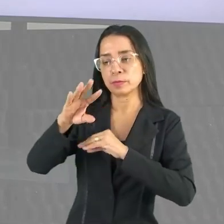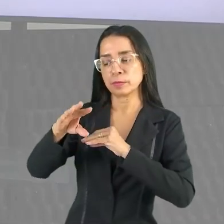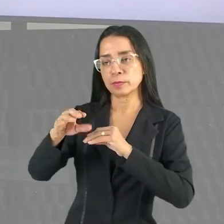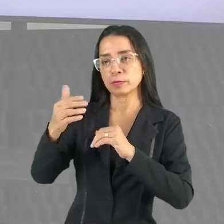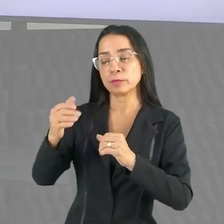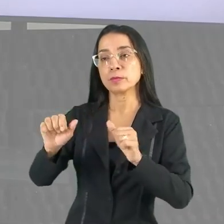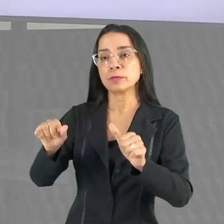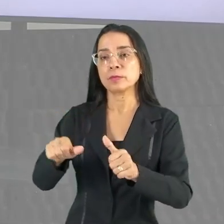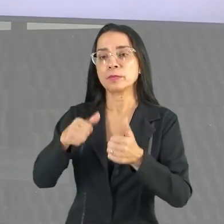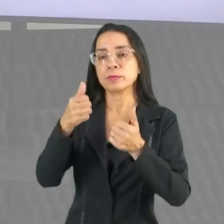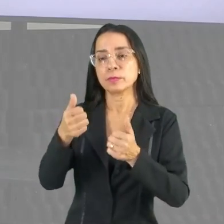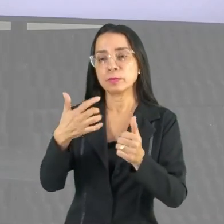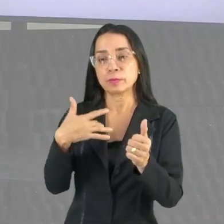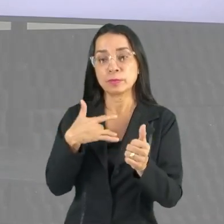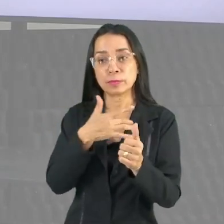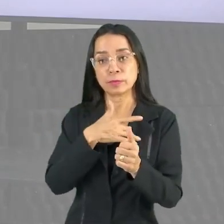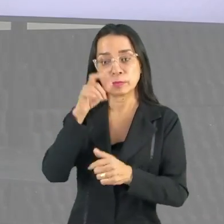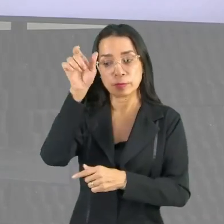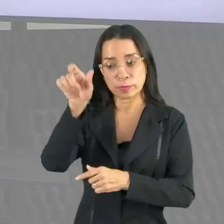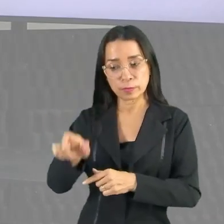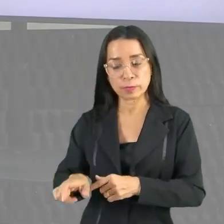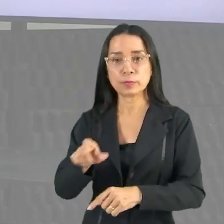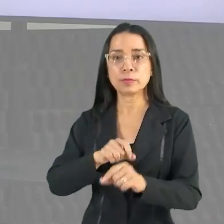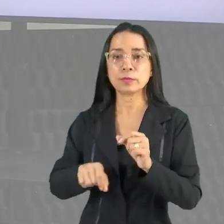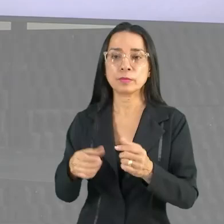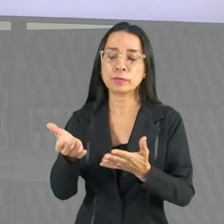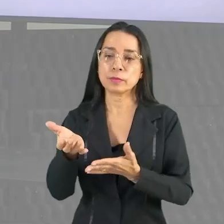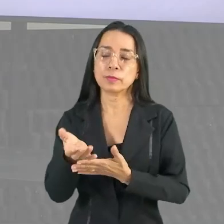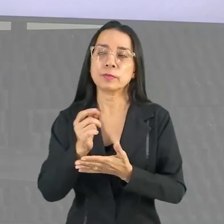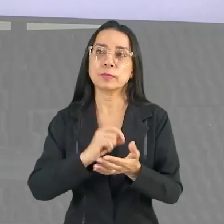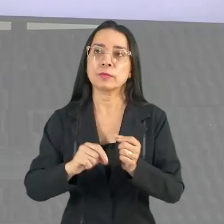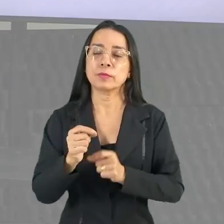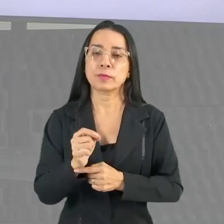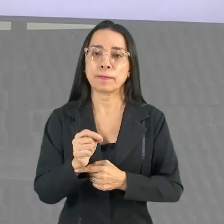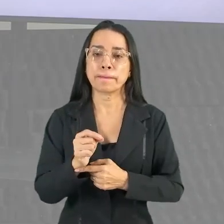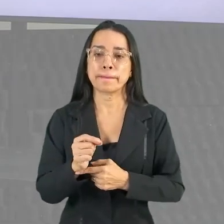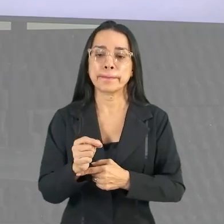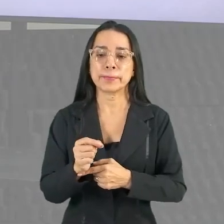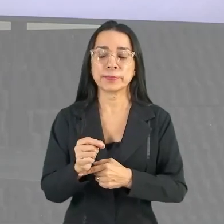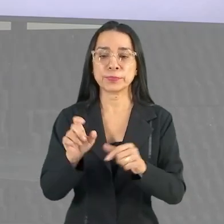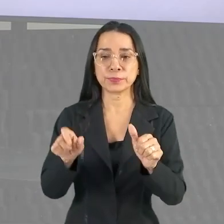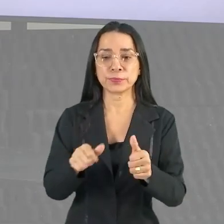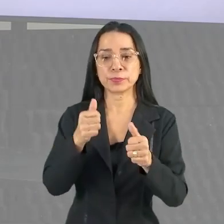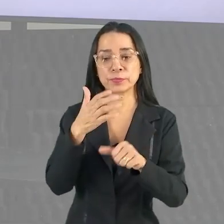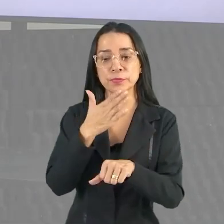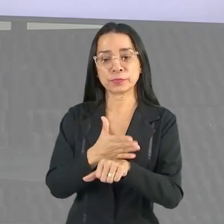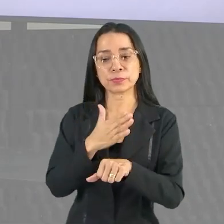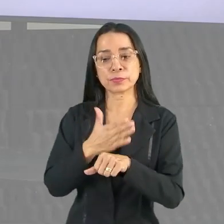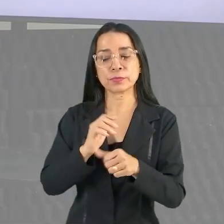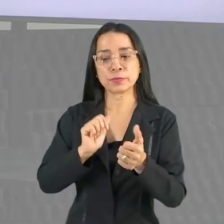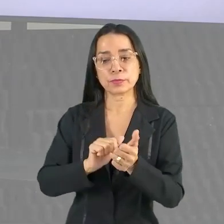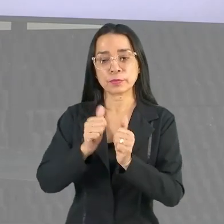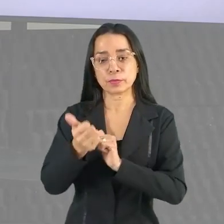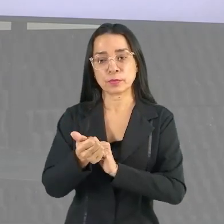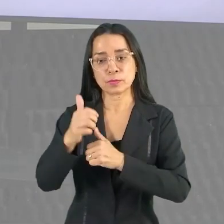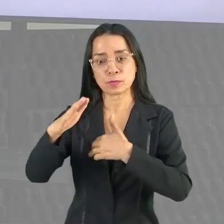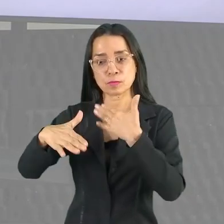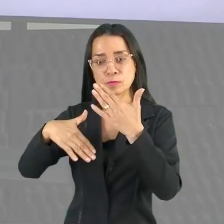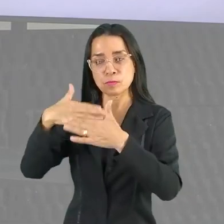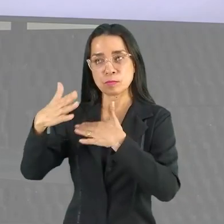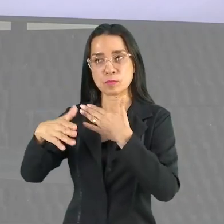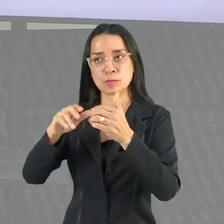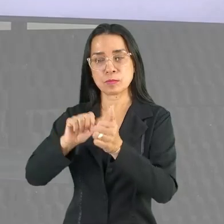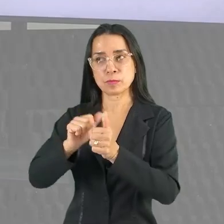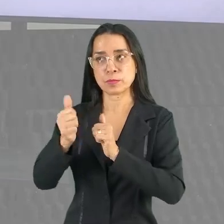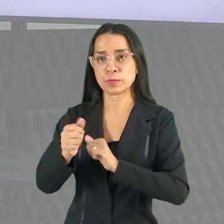Ponto. Agora, ele quer melhorar para a prática esportiva, para o desempenho esportivo.